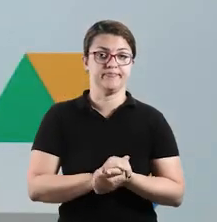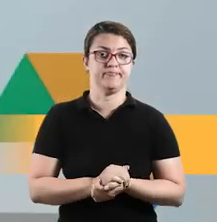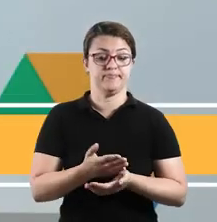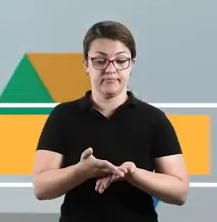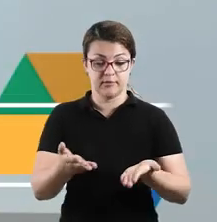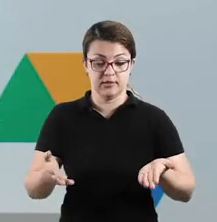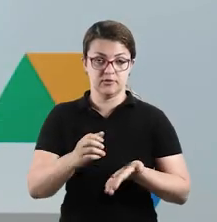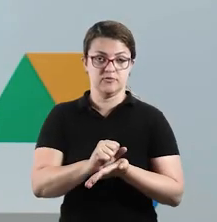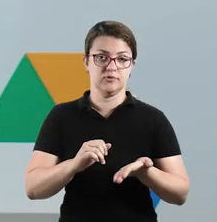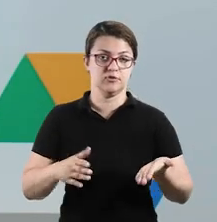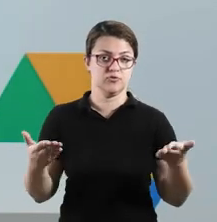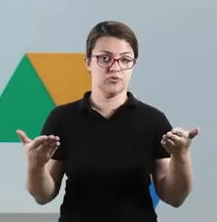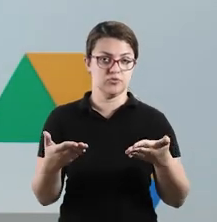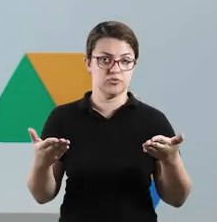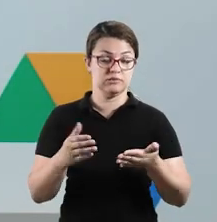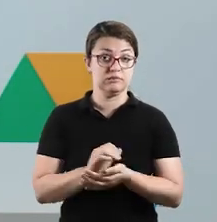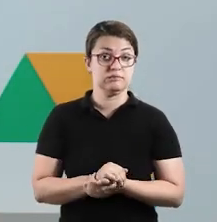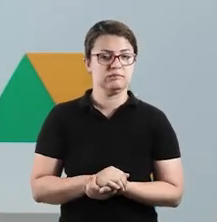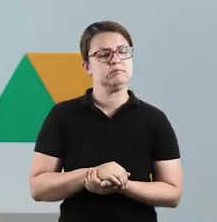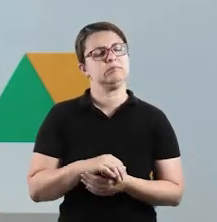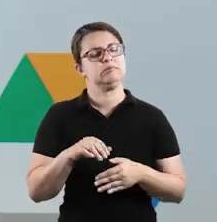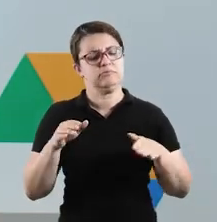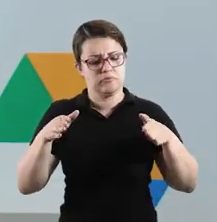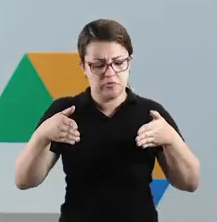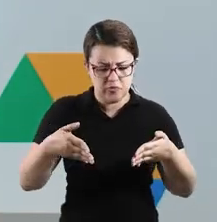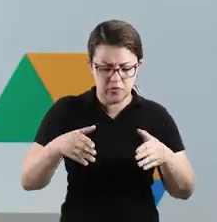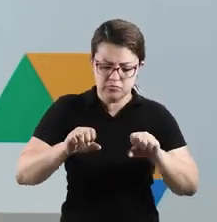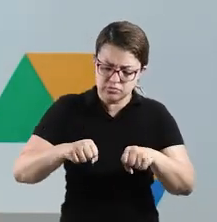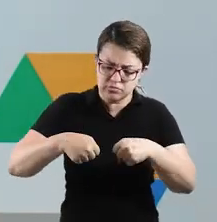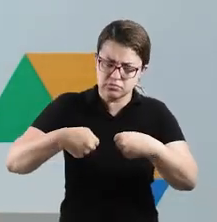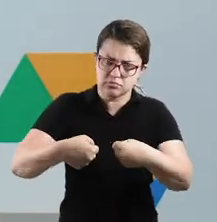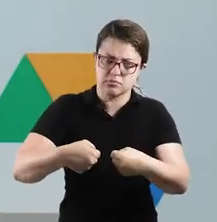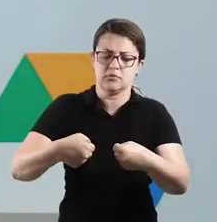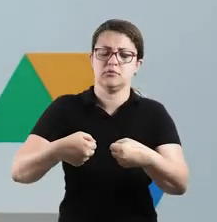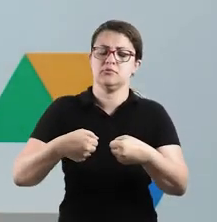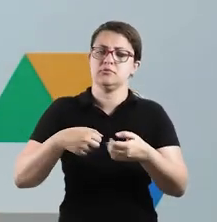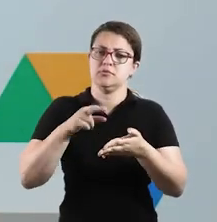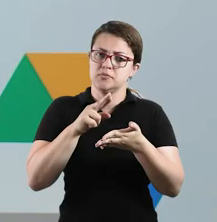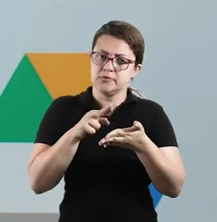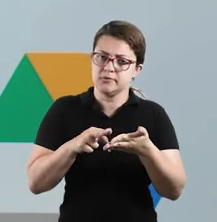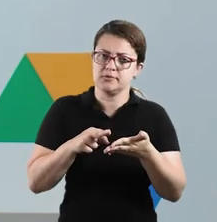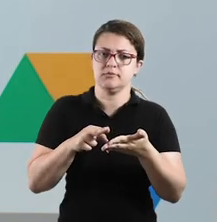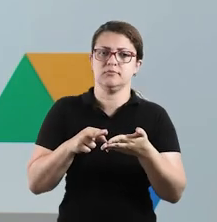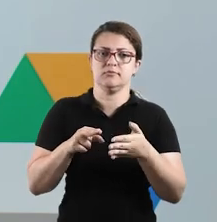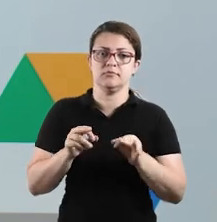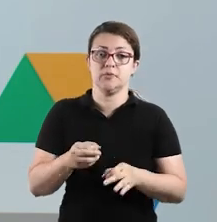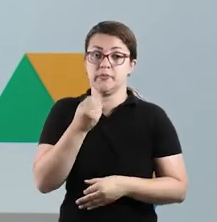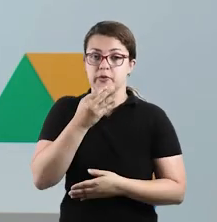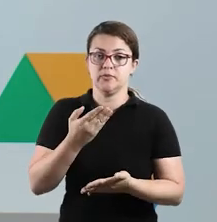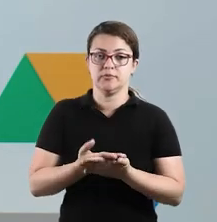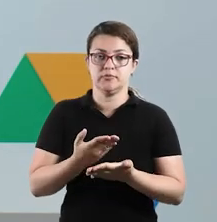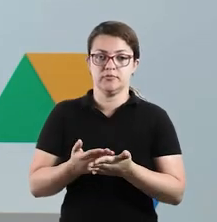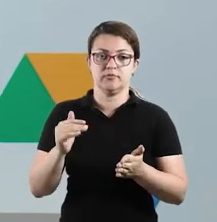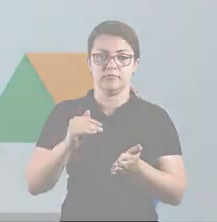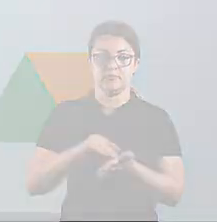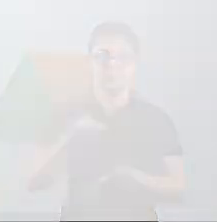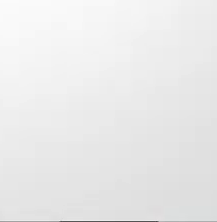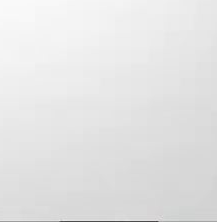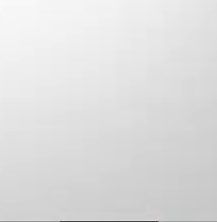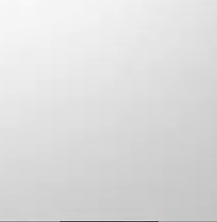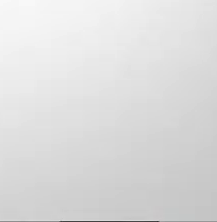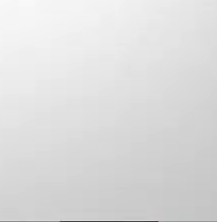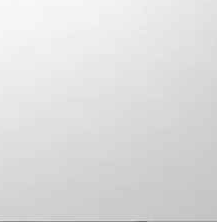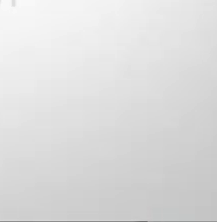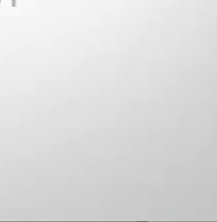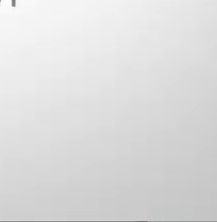Pessoal, essas foram as atividades de hoje. Se dediquem, se esforcem, façam direitinho as atividades e bons estudos. Até a